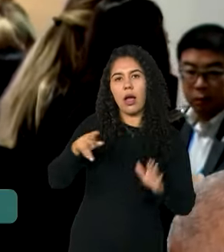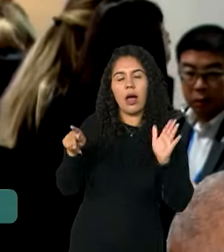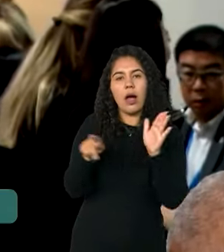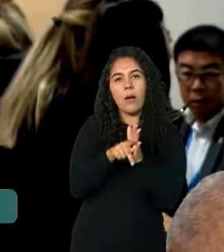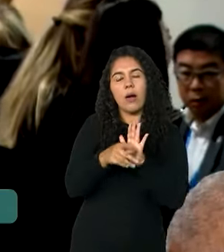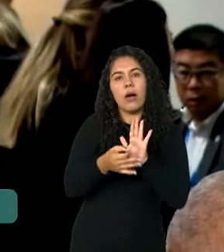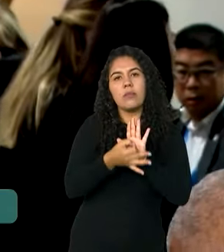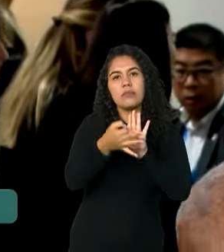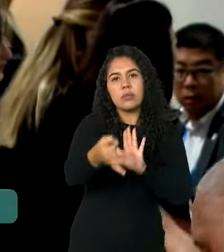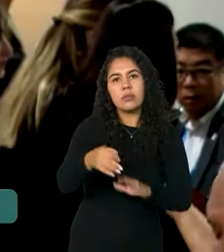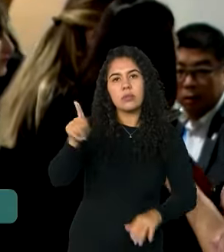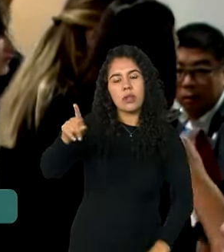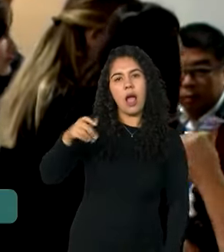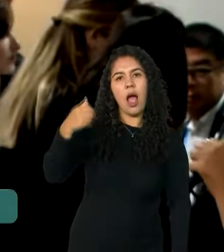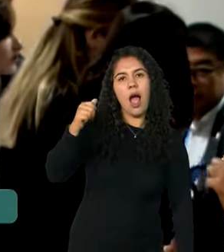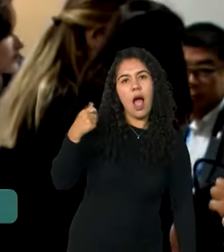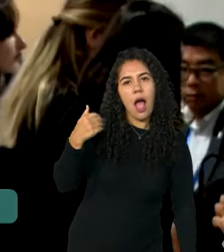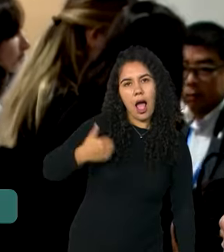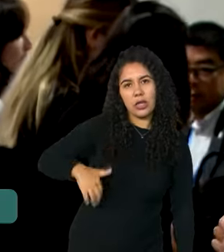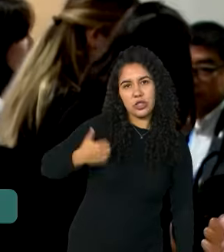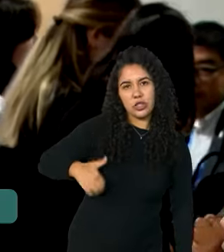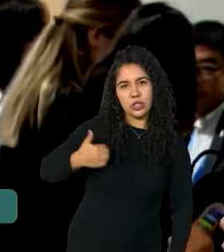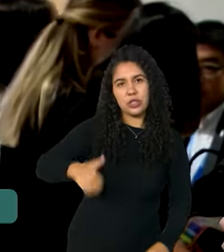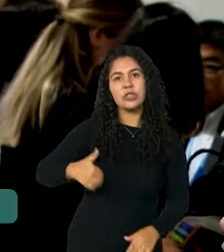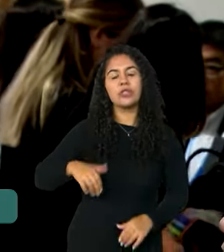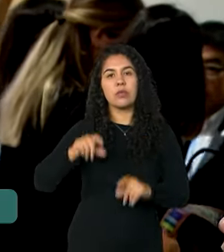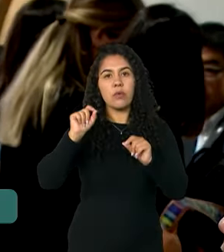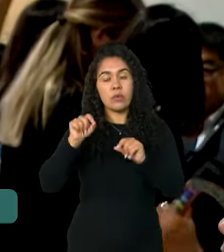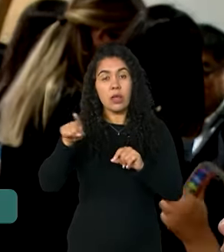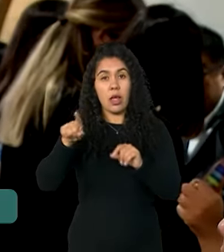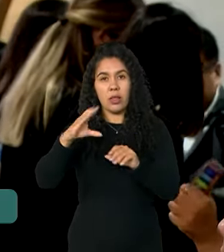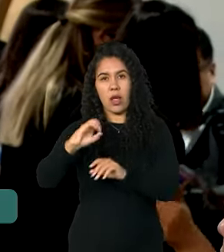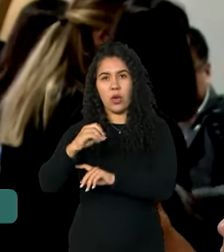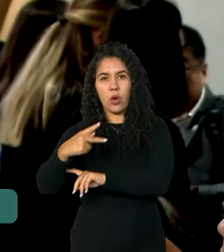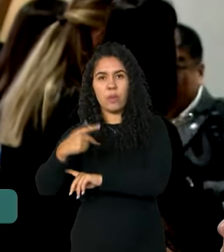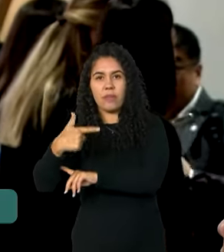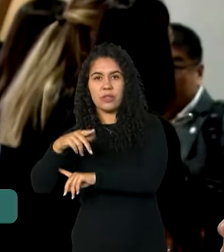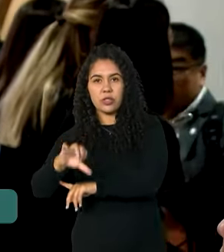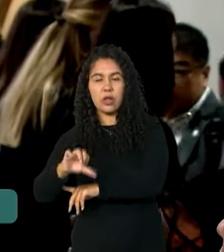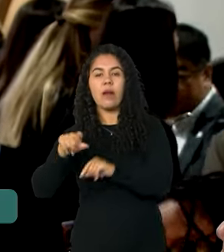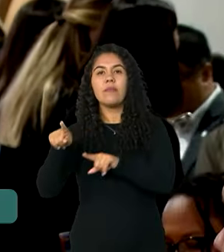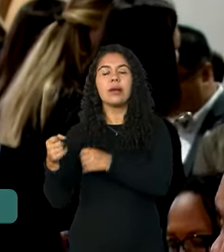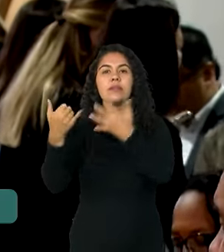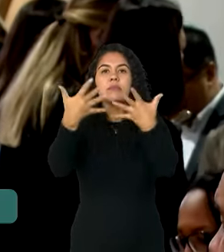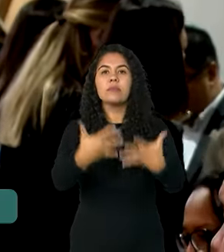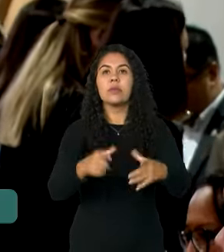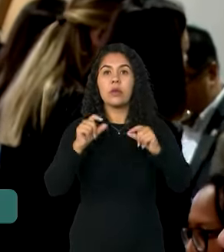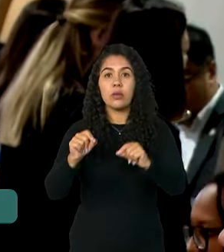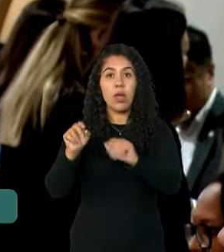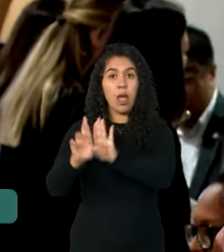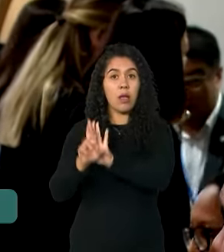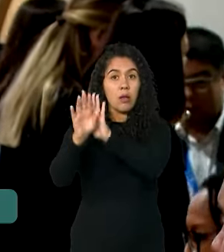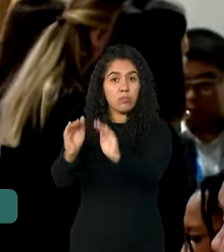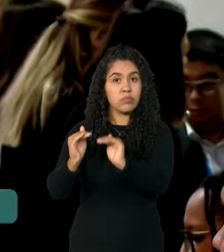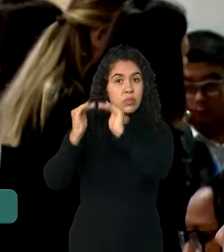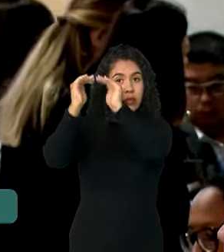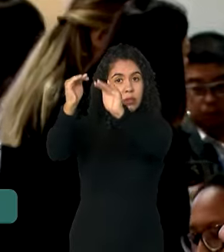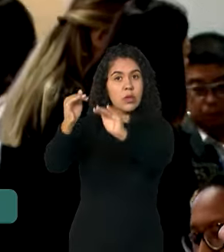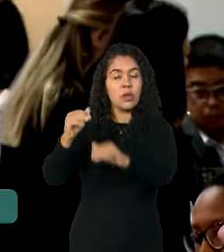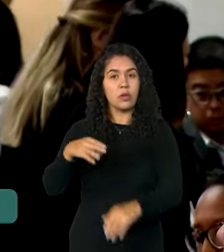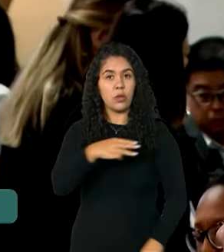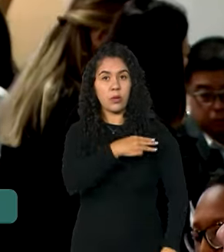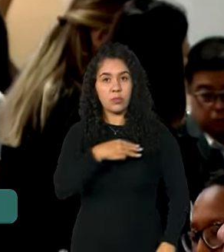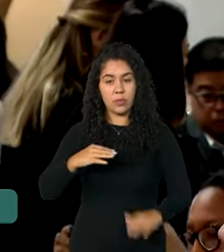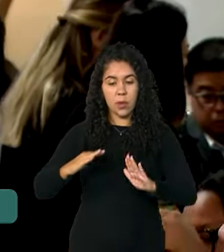retirar a delegação da COP29. Segundo informações do La Nacion, autoridades dos ministérios argentinos